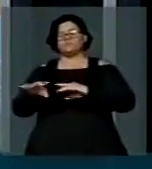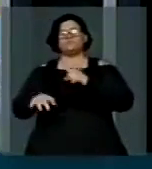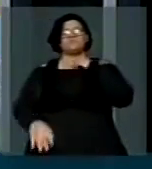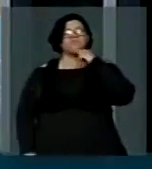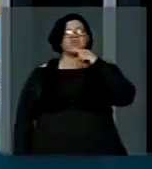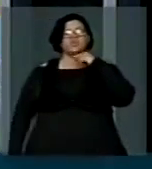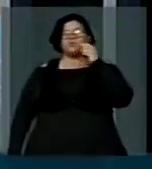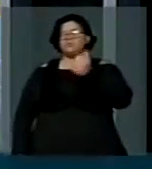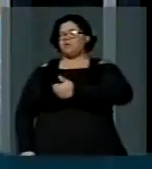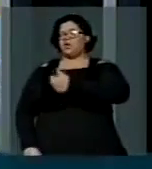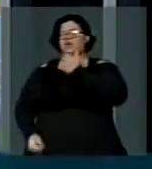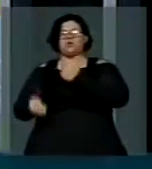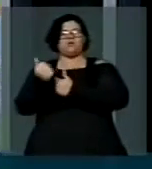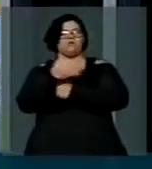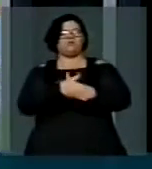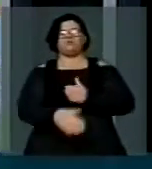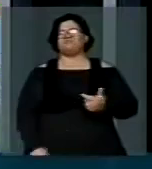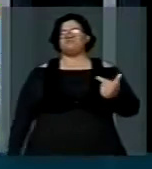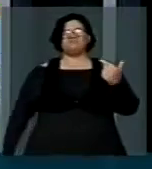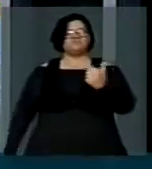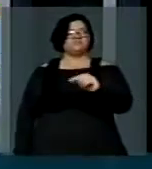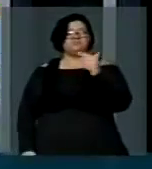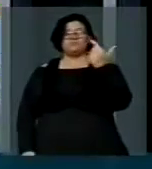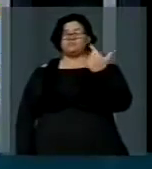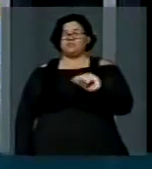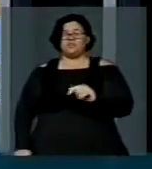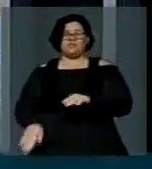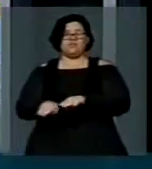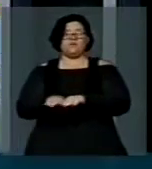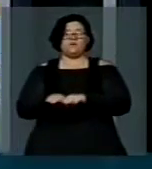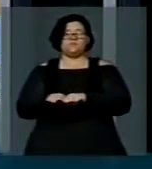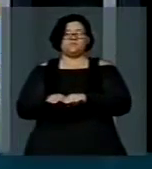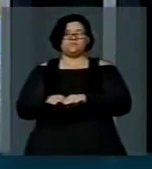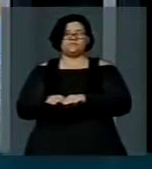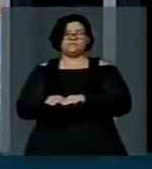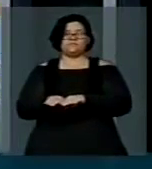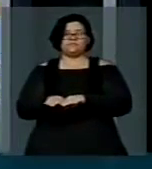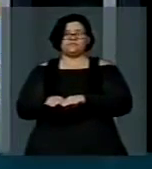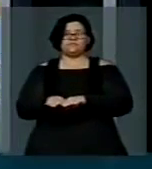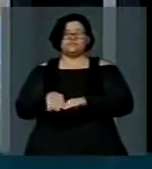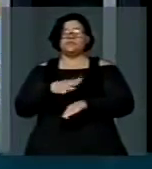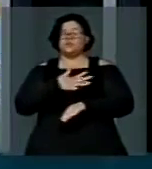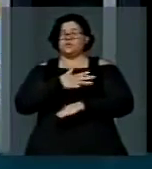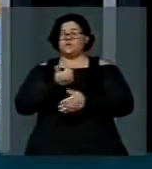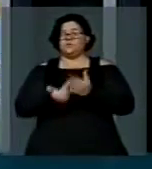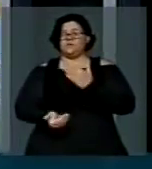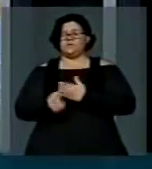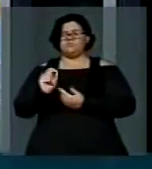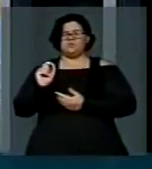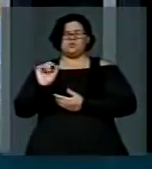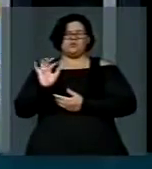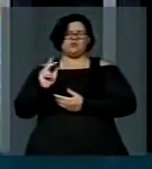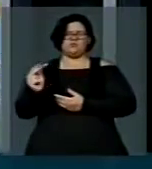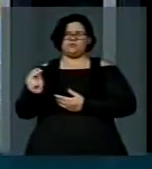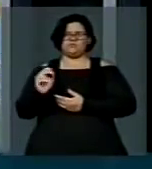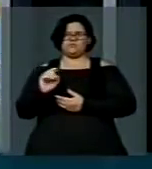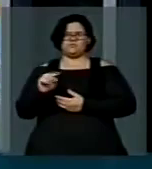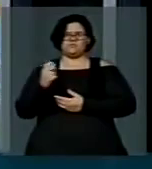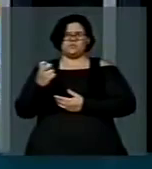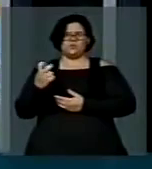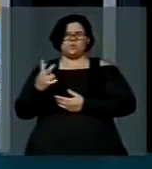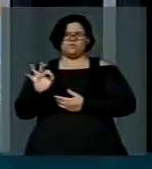falar do outro, que o investimento no percentual do PIB foram iguaizinhos. Aliás, o Lula perde por uma fração de 0